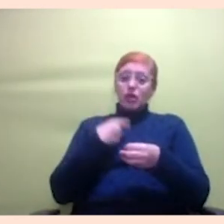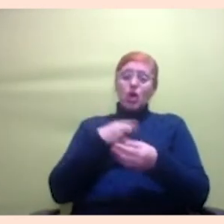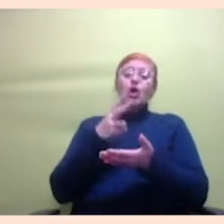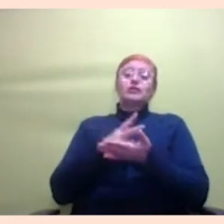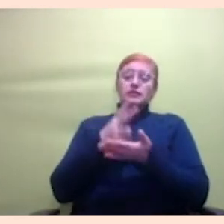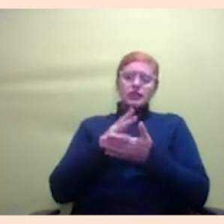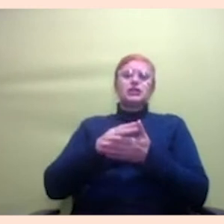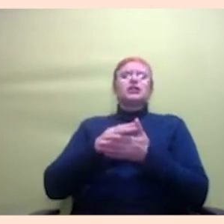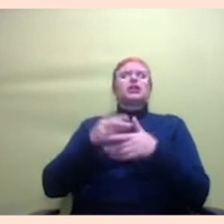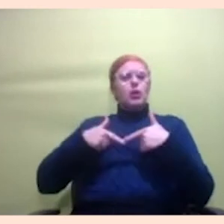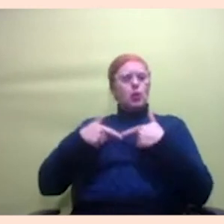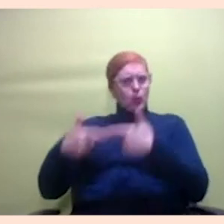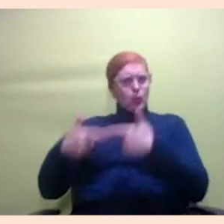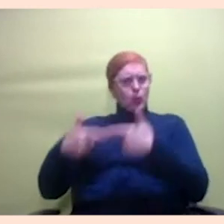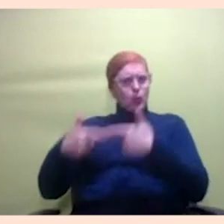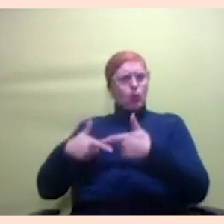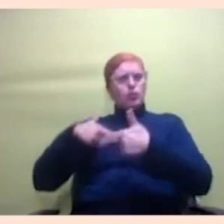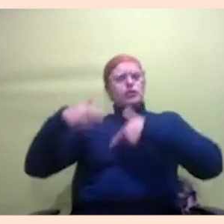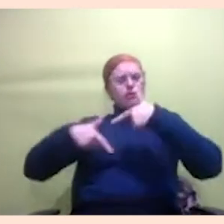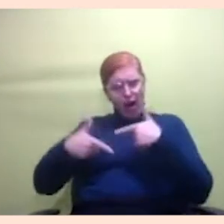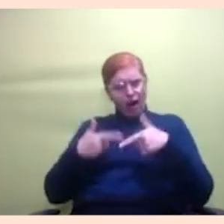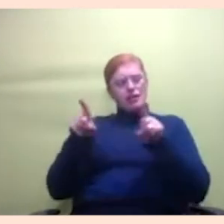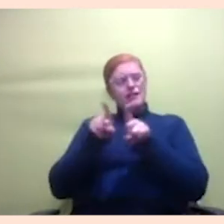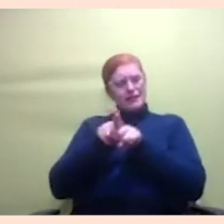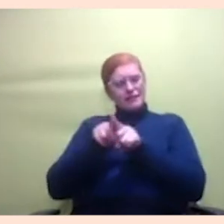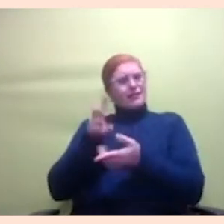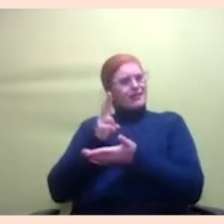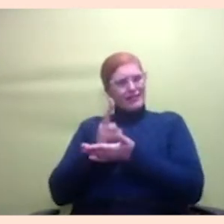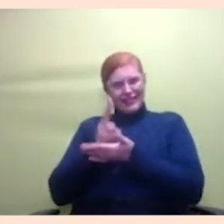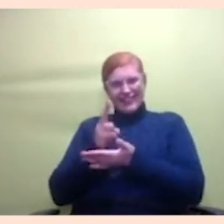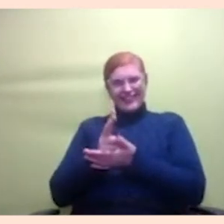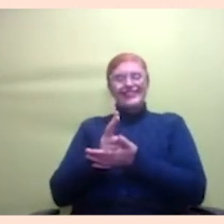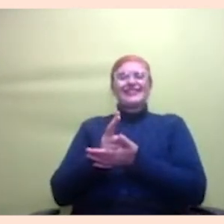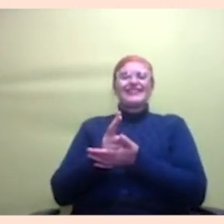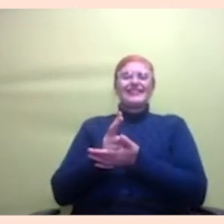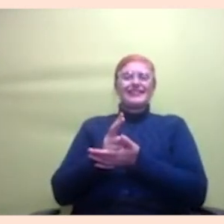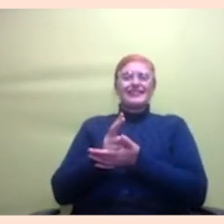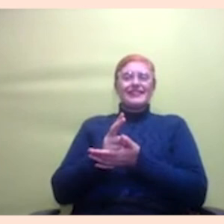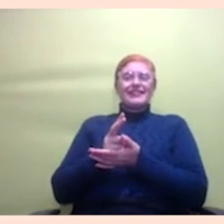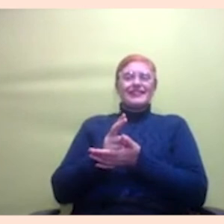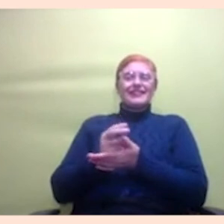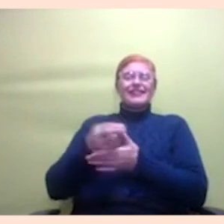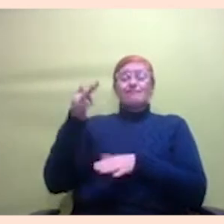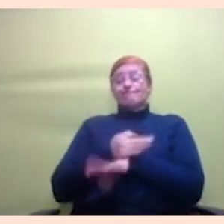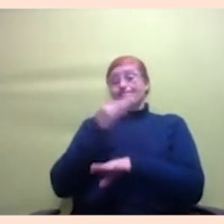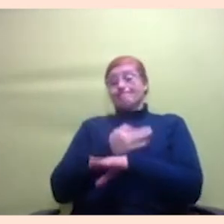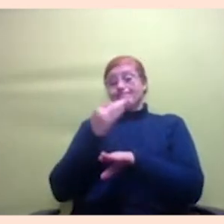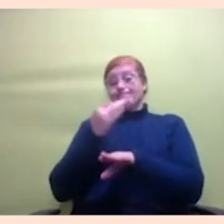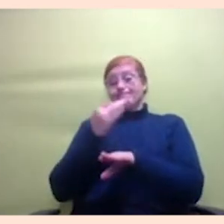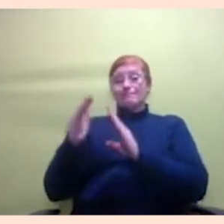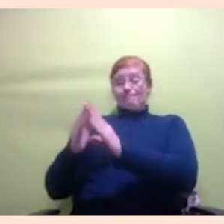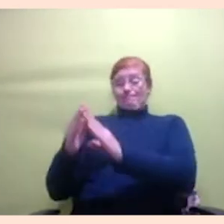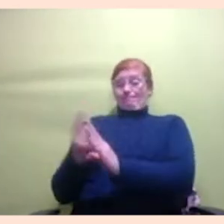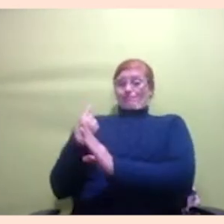e também para seguir suportando a vida no isolamento na medida que a gente consegue juntar